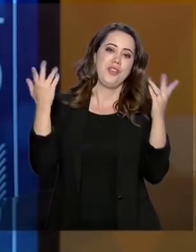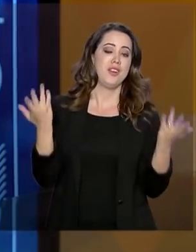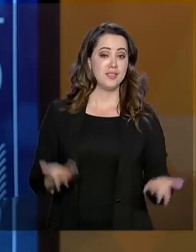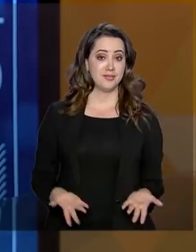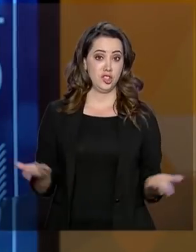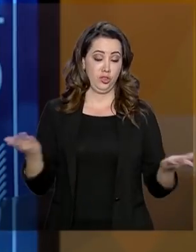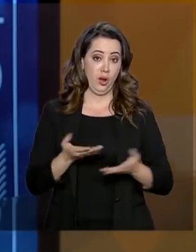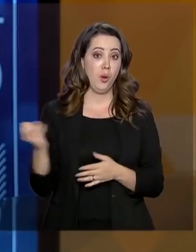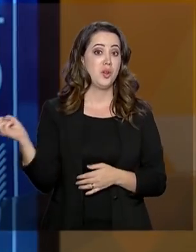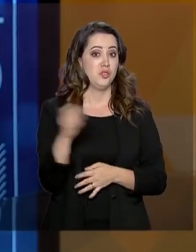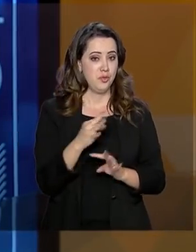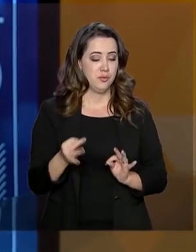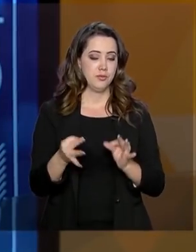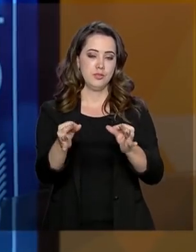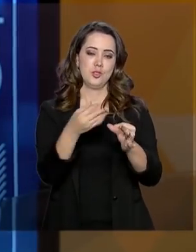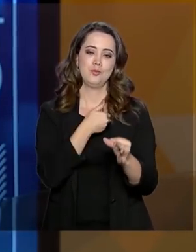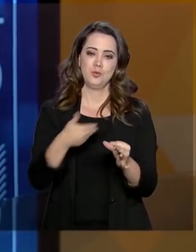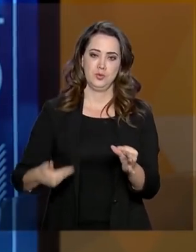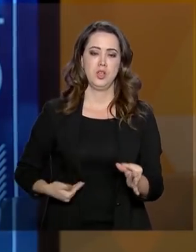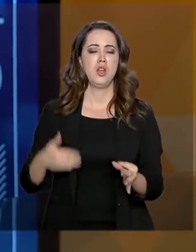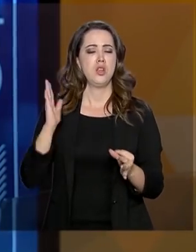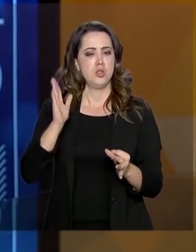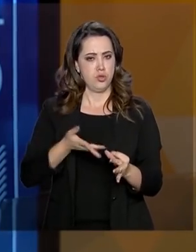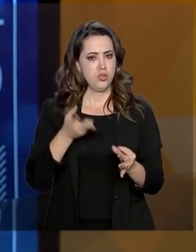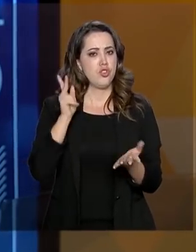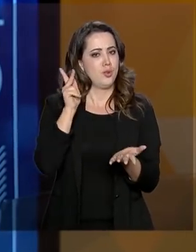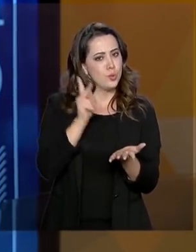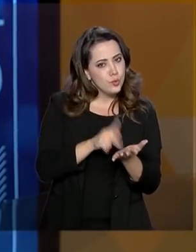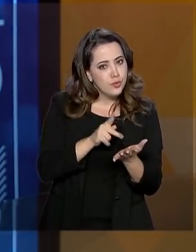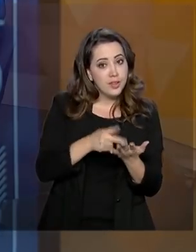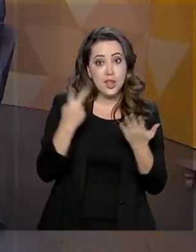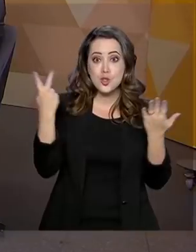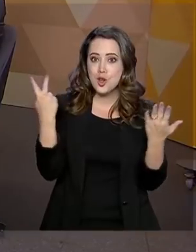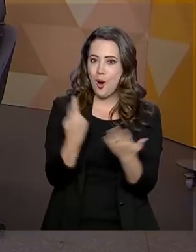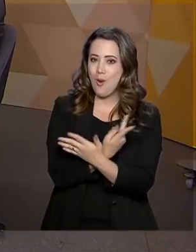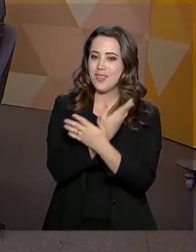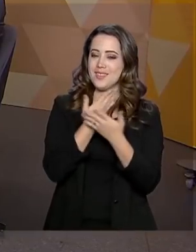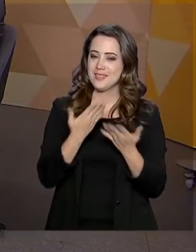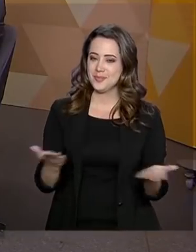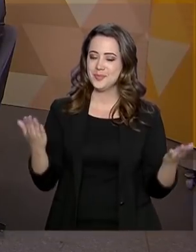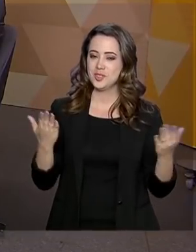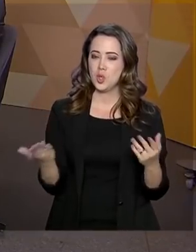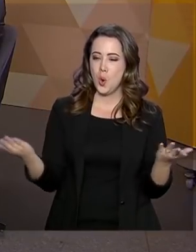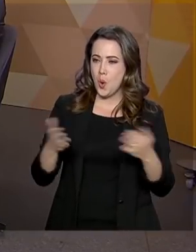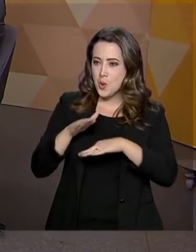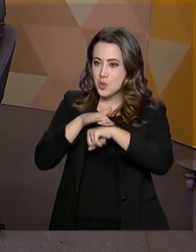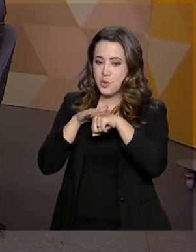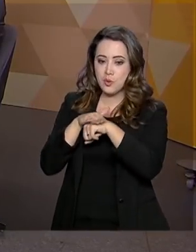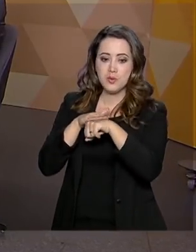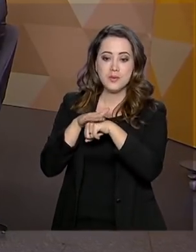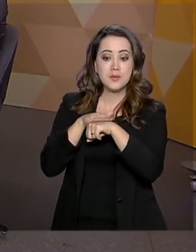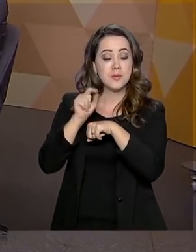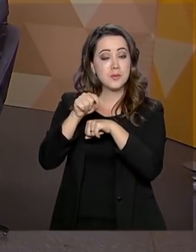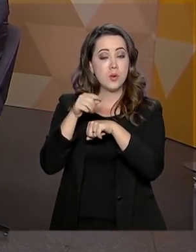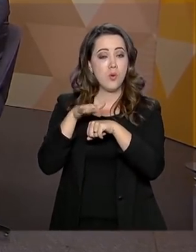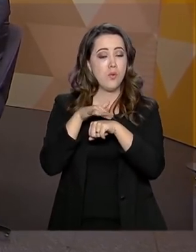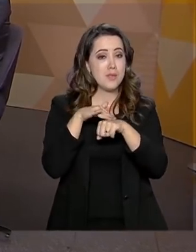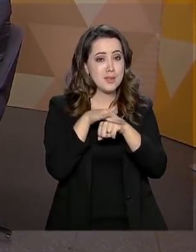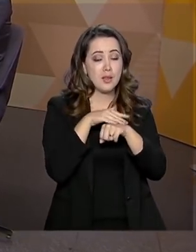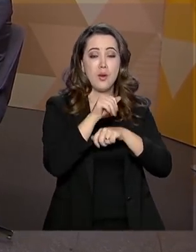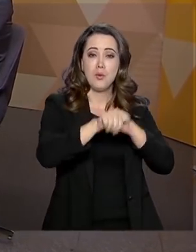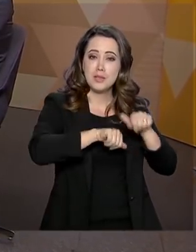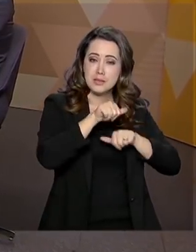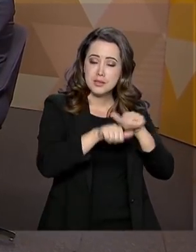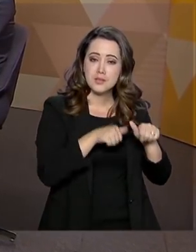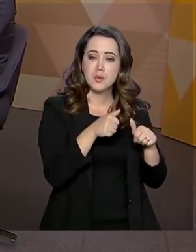e a modernização do Estado já está virando realidade. Quem conversa hoje com a gente sobre essas transformações